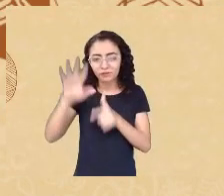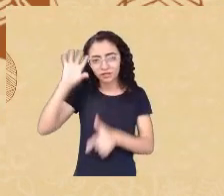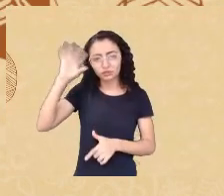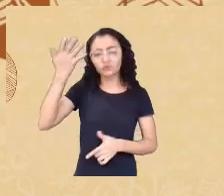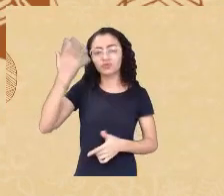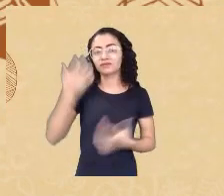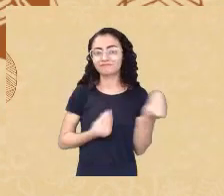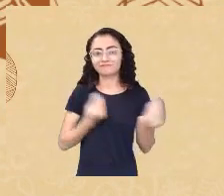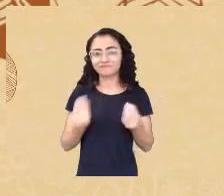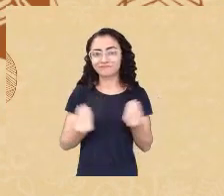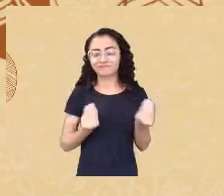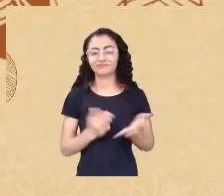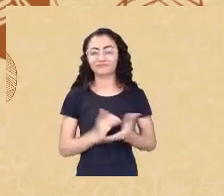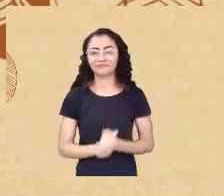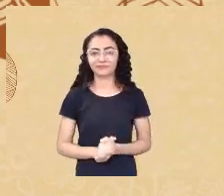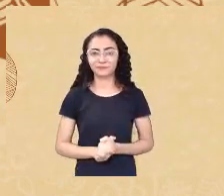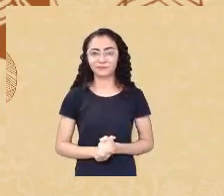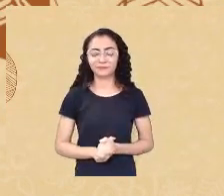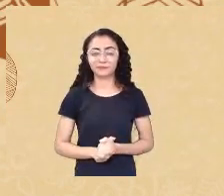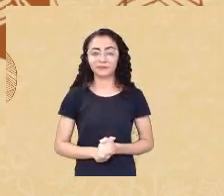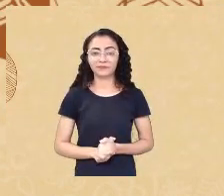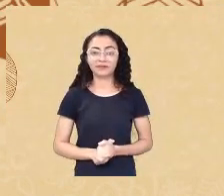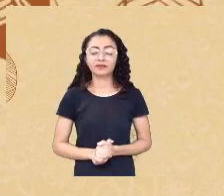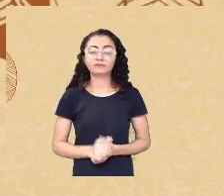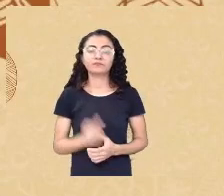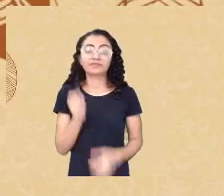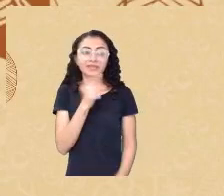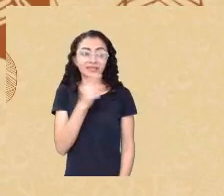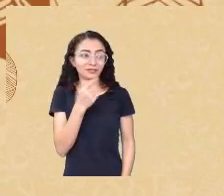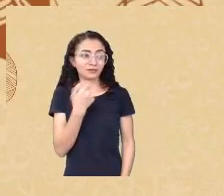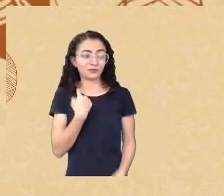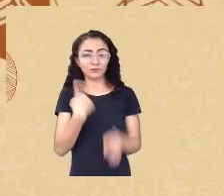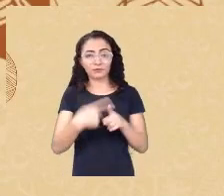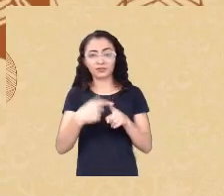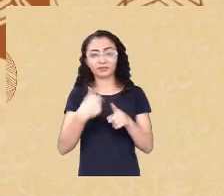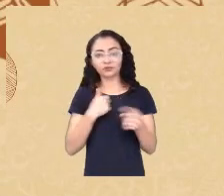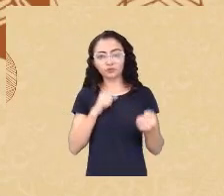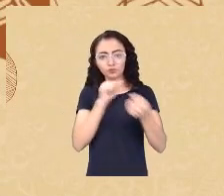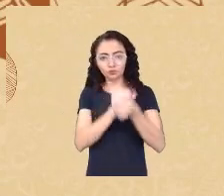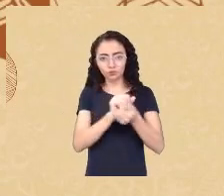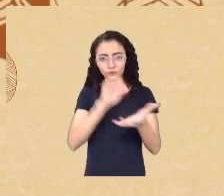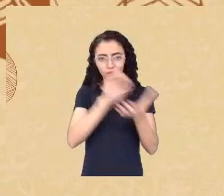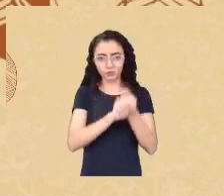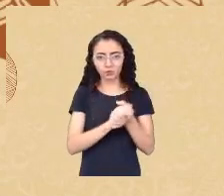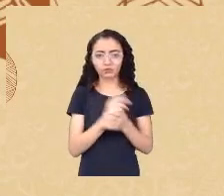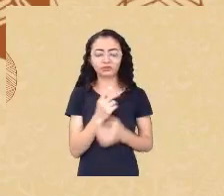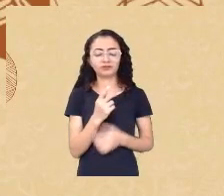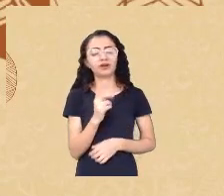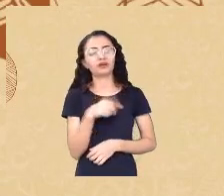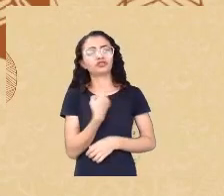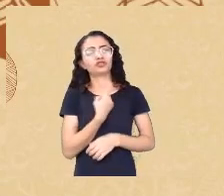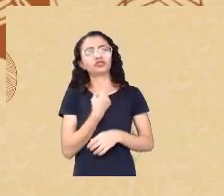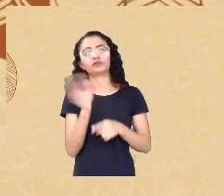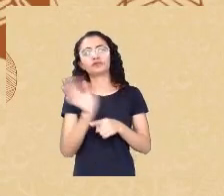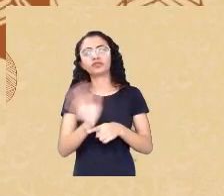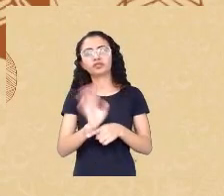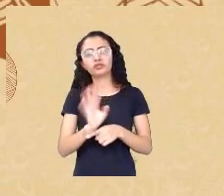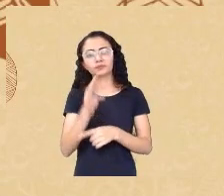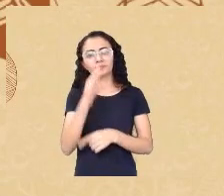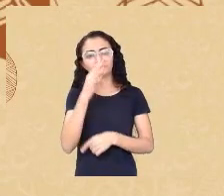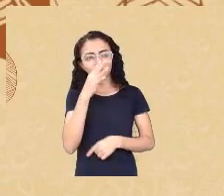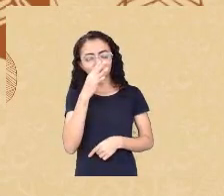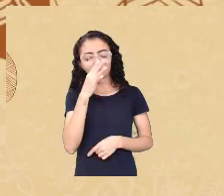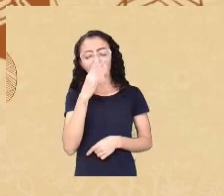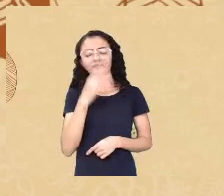aqui foi engraçado porque eu estava aqui com meu esposo a gente esse final de semana estava vendo filmes então eu estava vendo aqui um pedaço do Dr. Divago então a gente estava